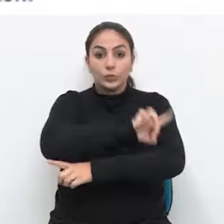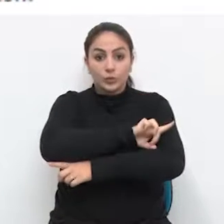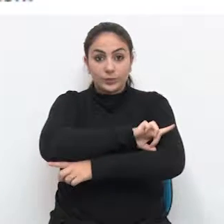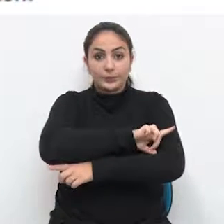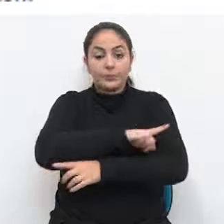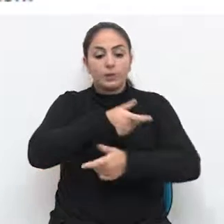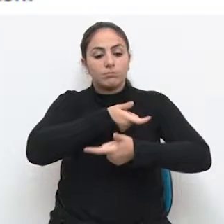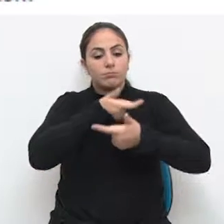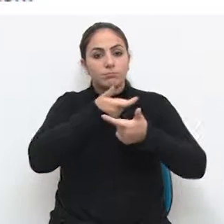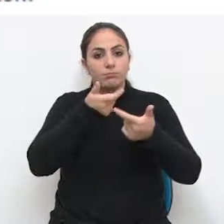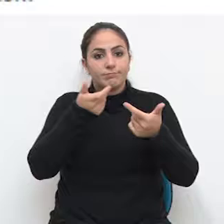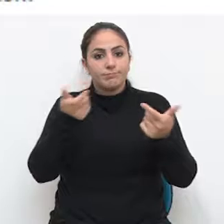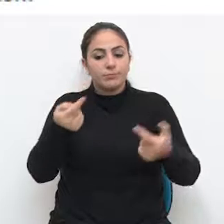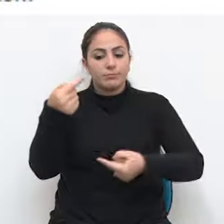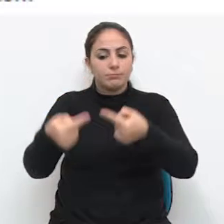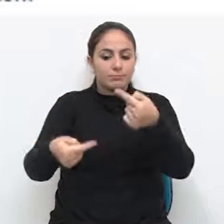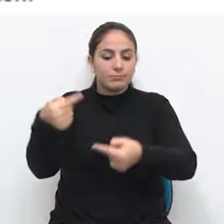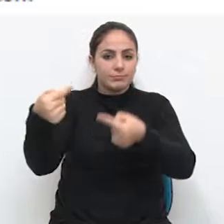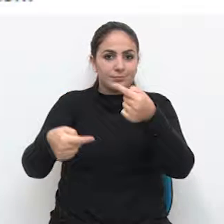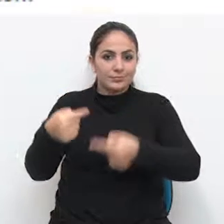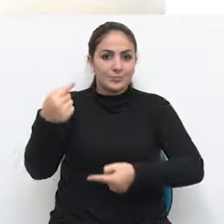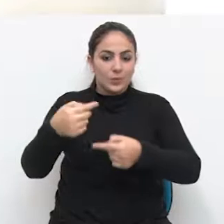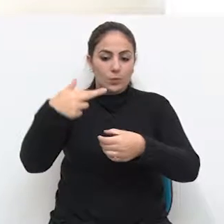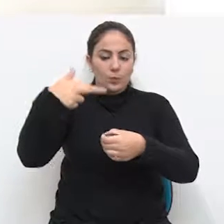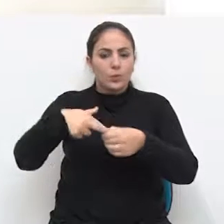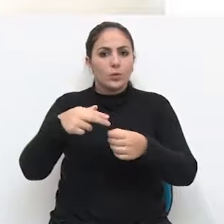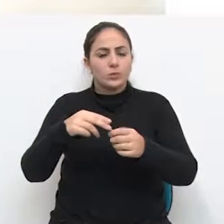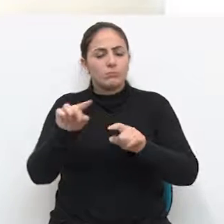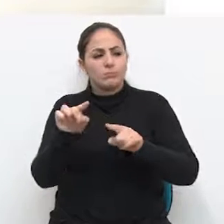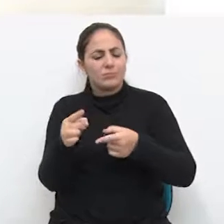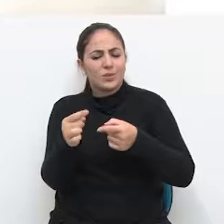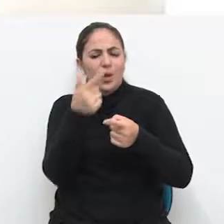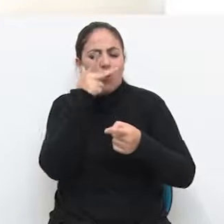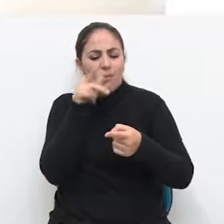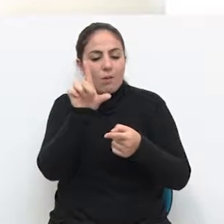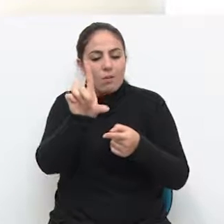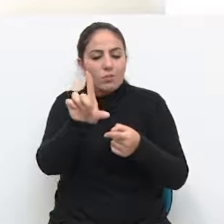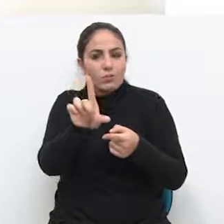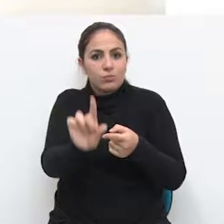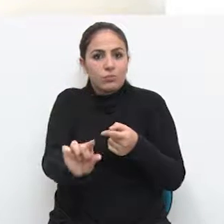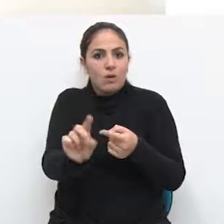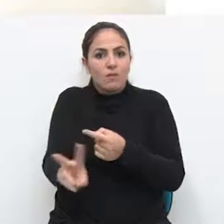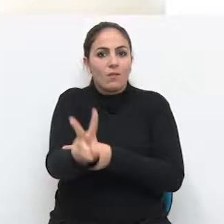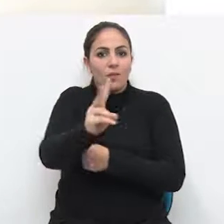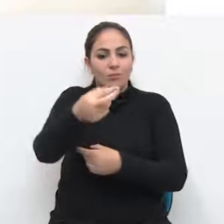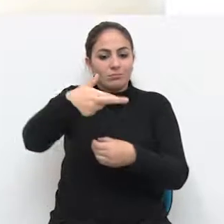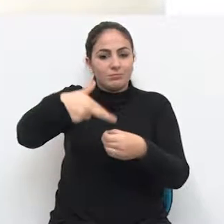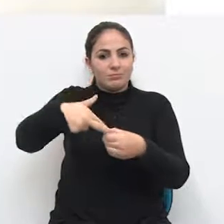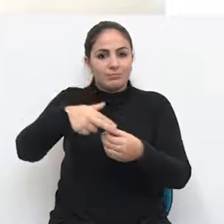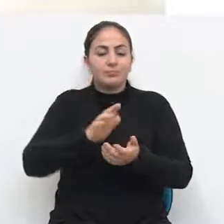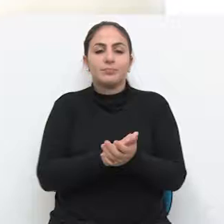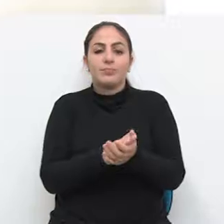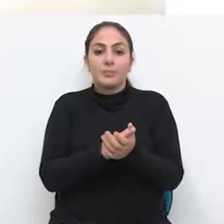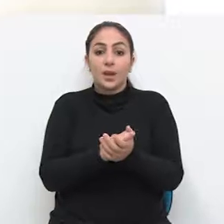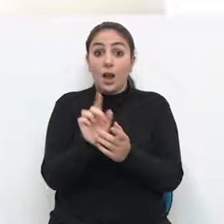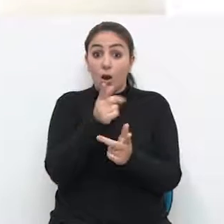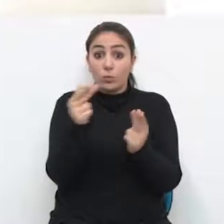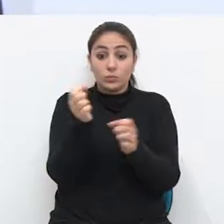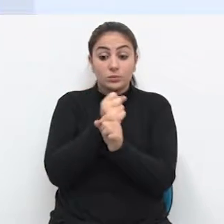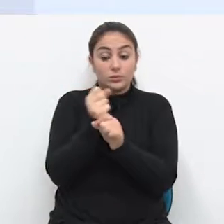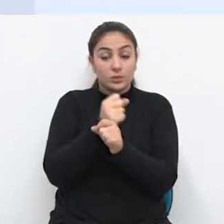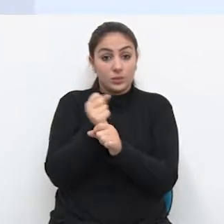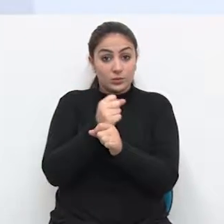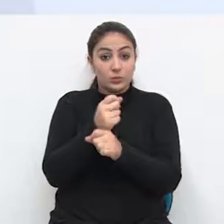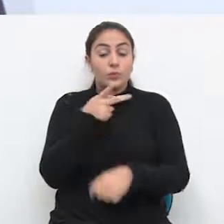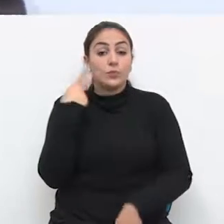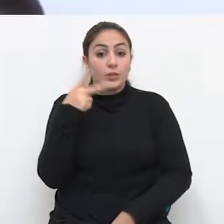dias, a ampliação da concorrência entre os postos provocou uma redução no preço do combustível. Há alguns